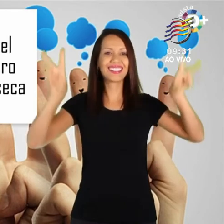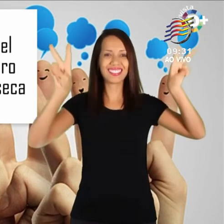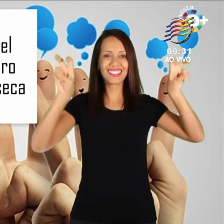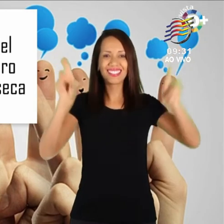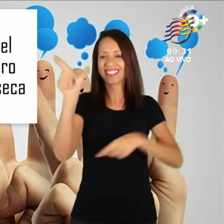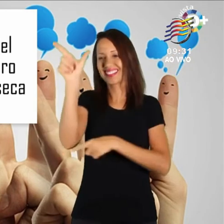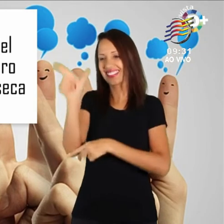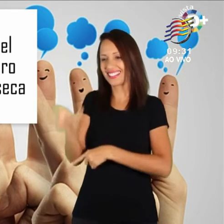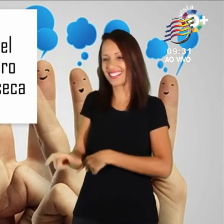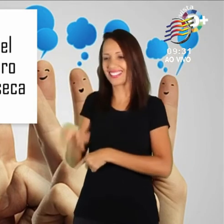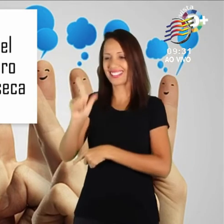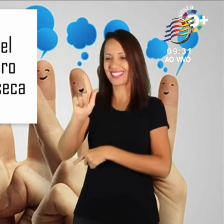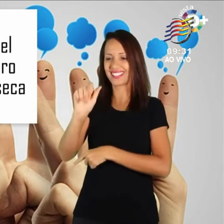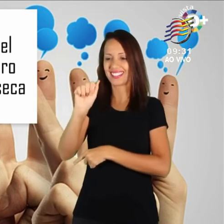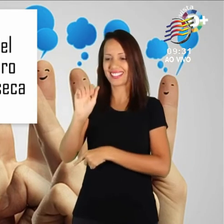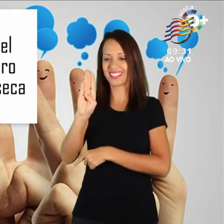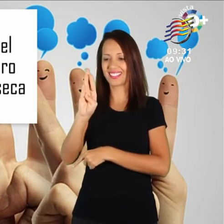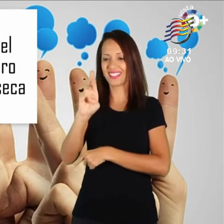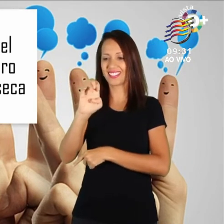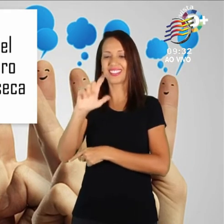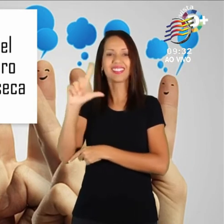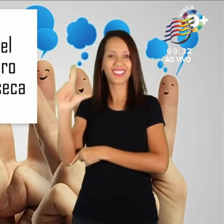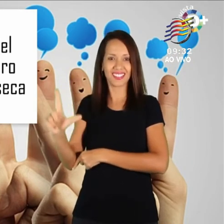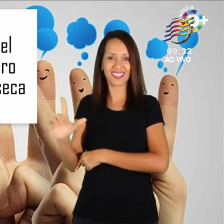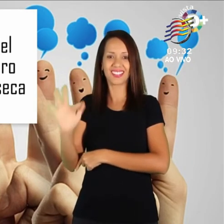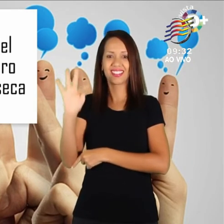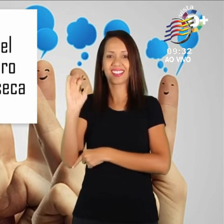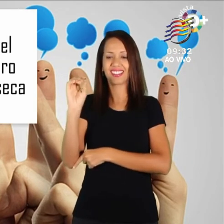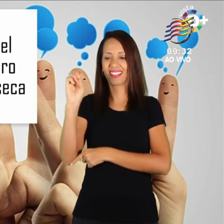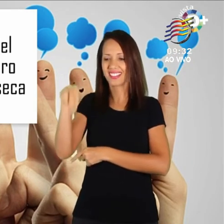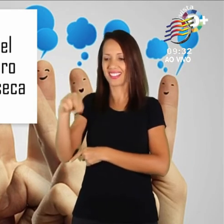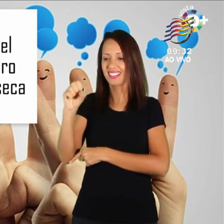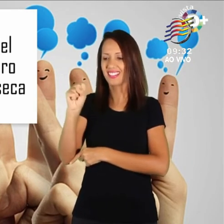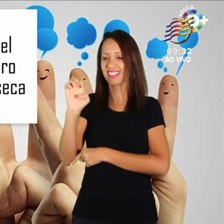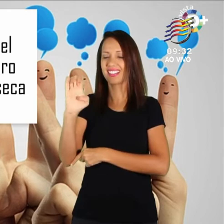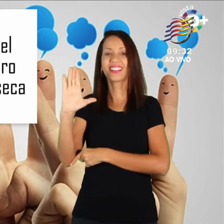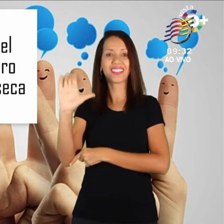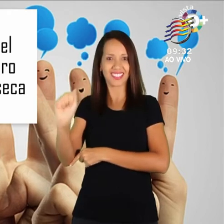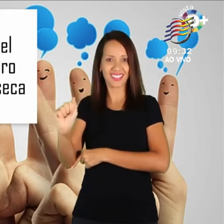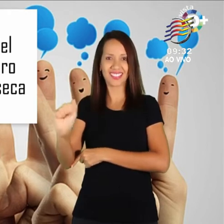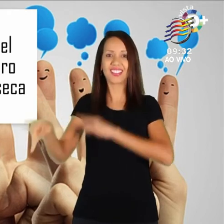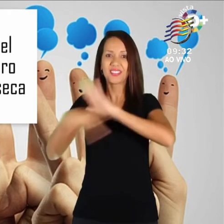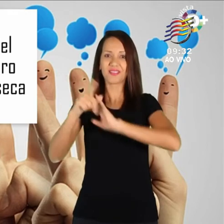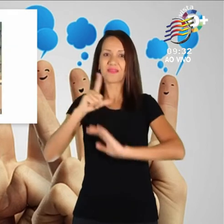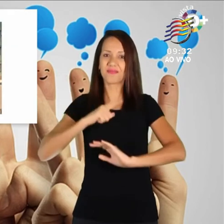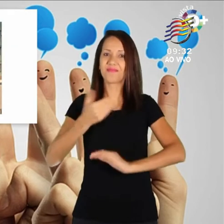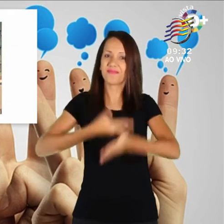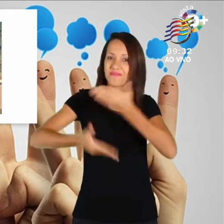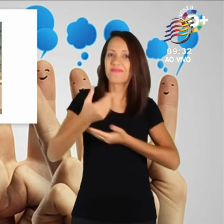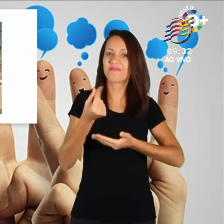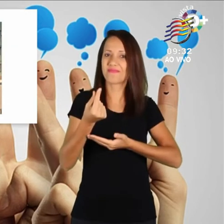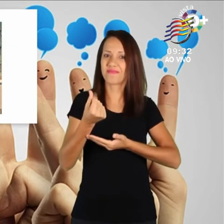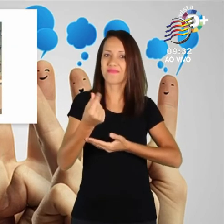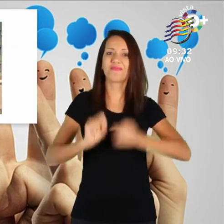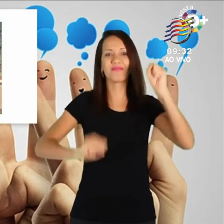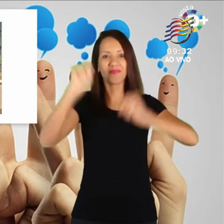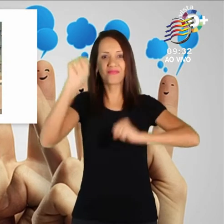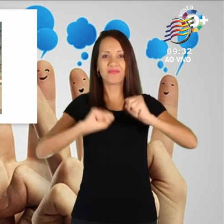é Gabriel Pinheiro da Fonseca, cobrador de ônibus na empresa Laranjal.